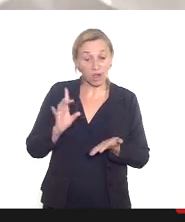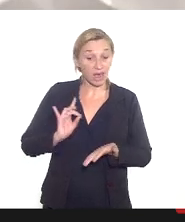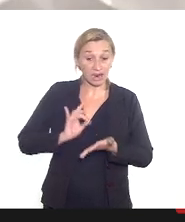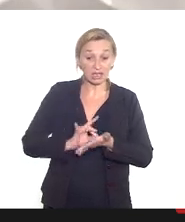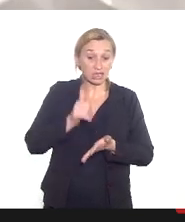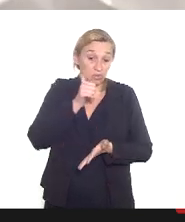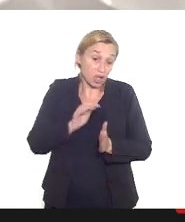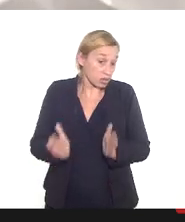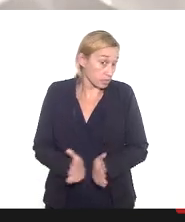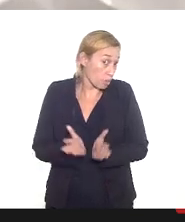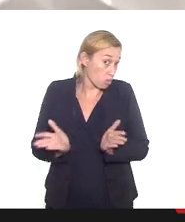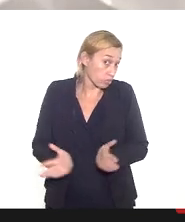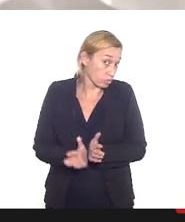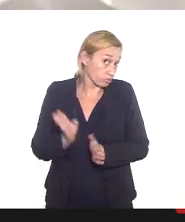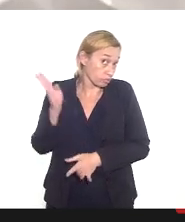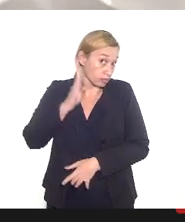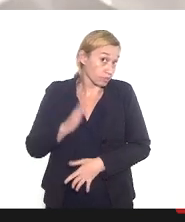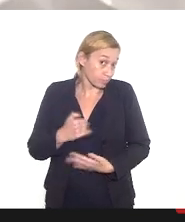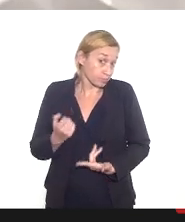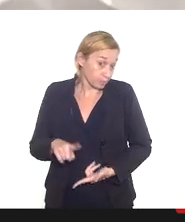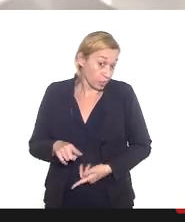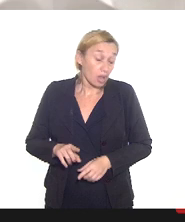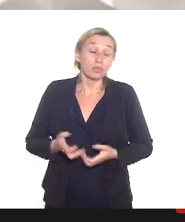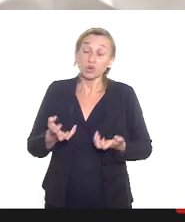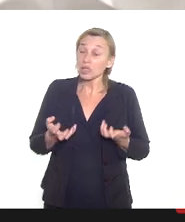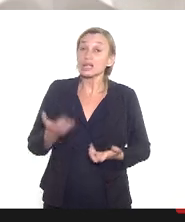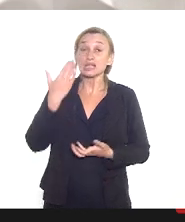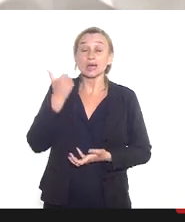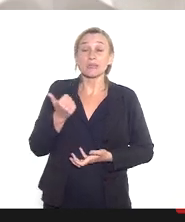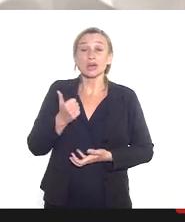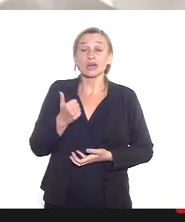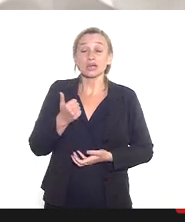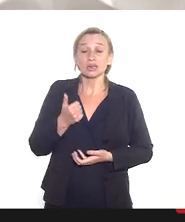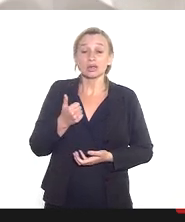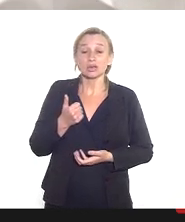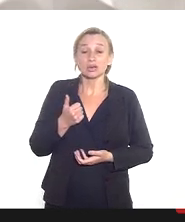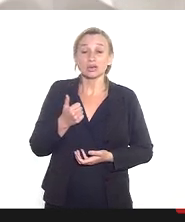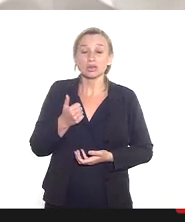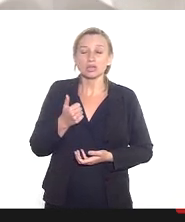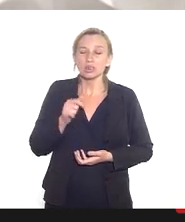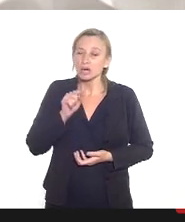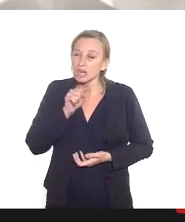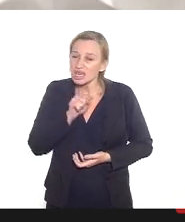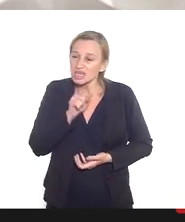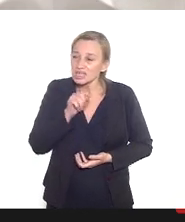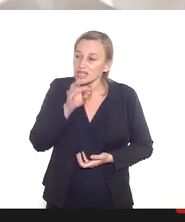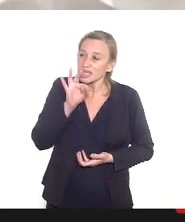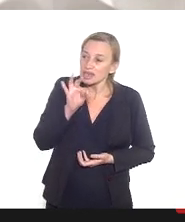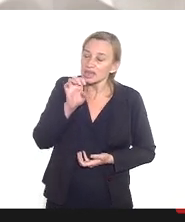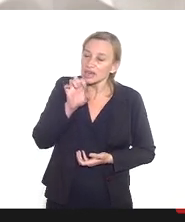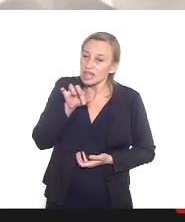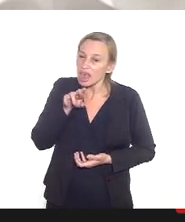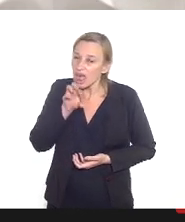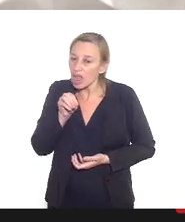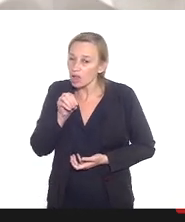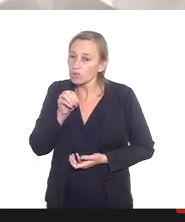das mulheres do nosso Brasil né mas eu queria saber se esse termo de esclarecimento tem alguma